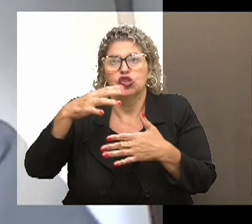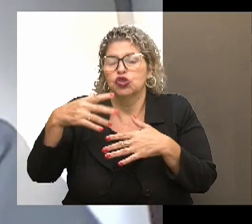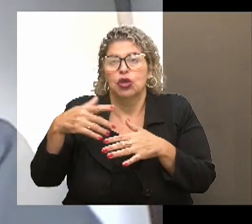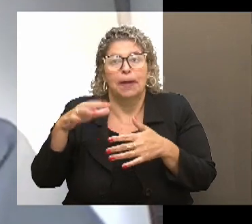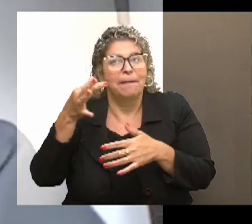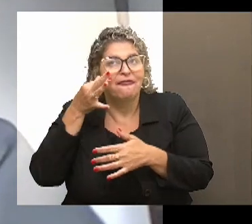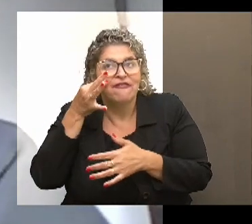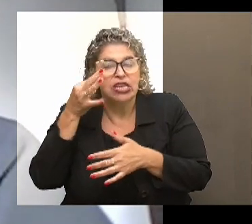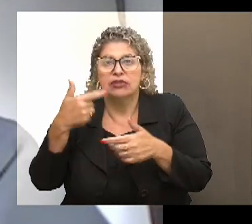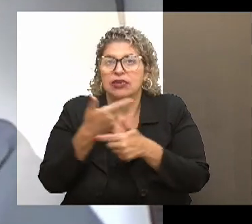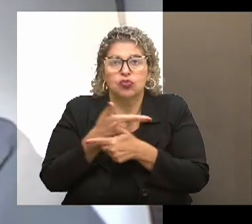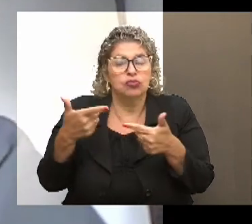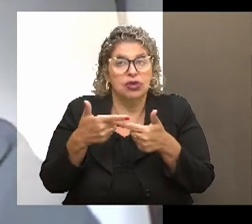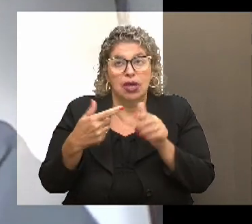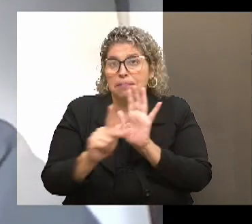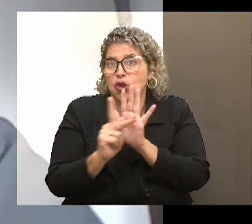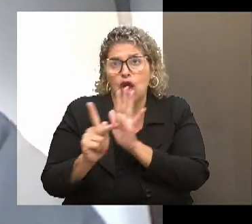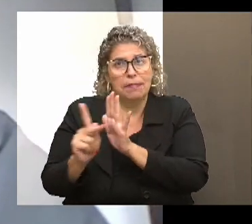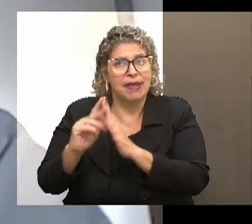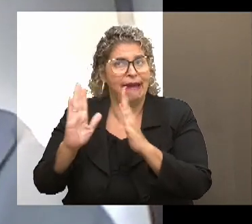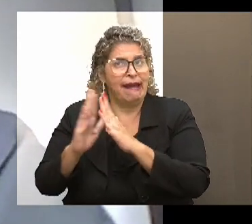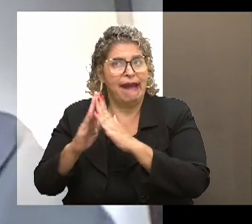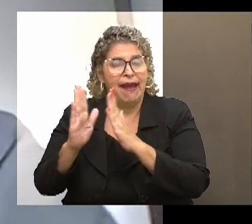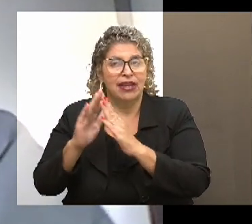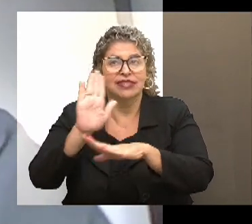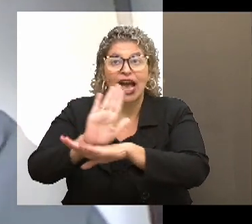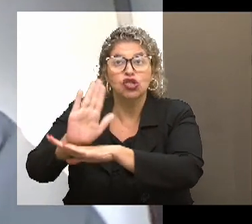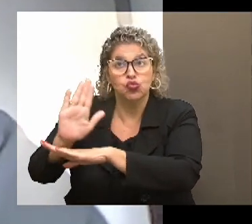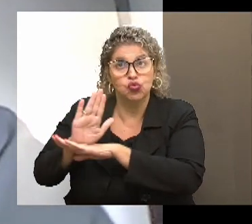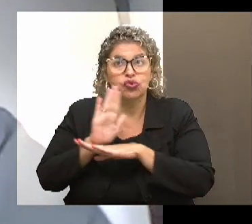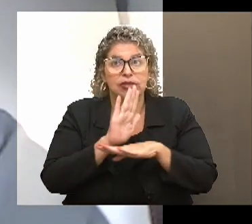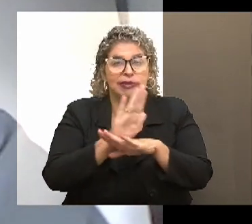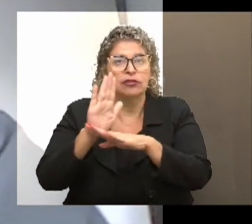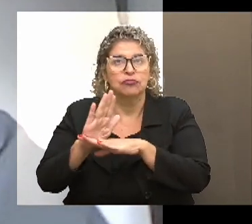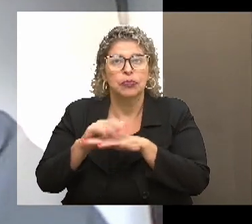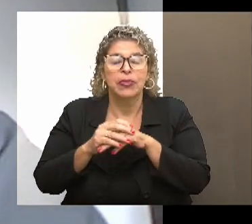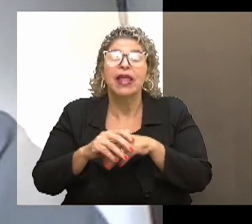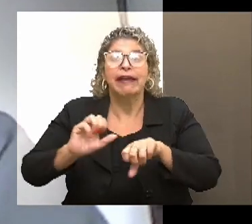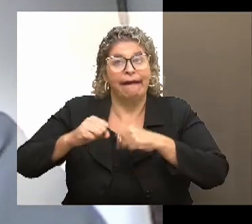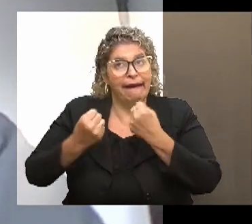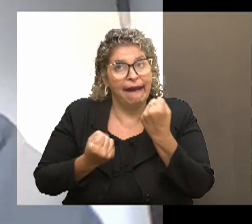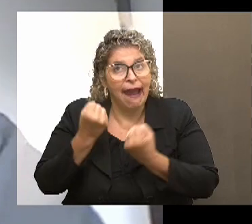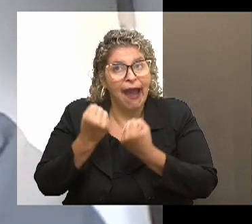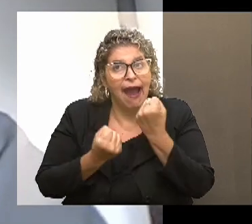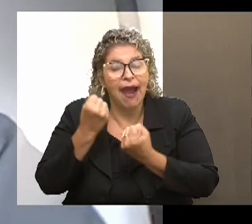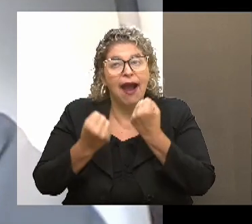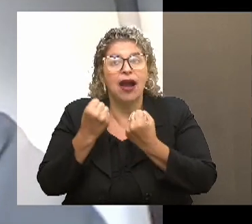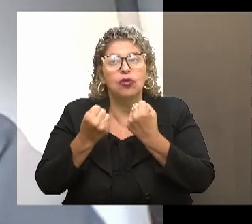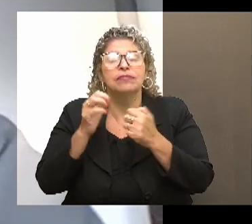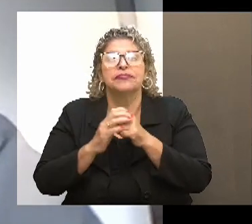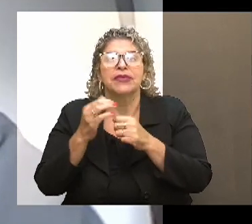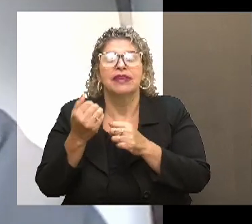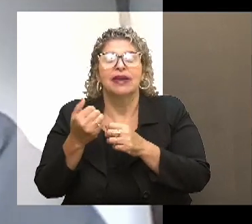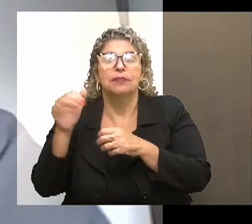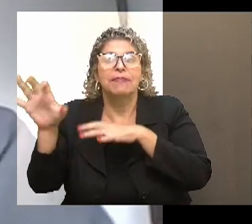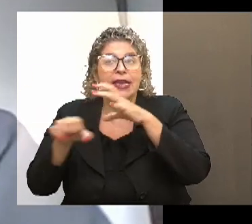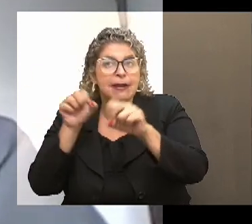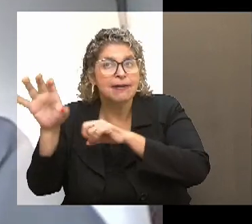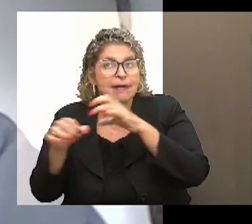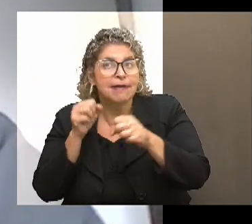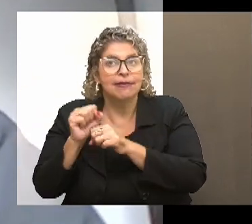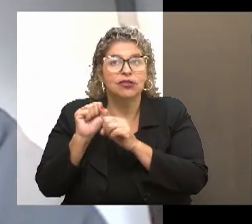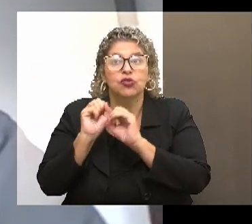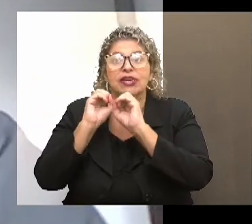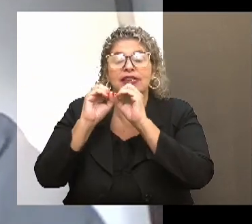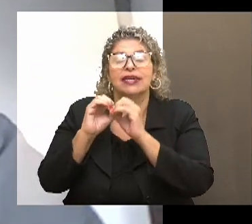descentralizado, digamos assim, cada um cozinha da sua própria casa. Ou também, quem tem carro e disponibilidade, poder passar de carro, em casa em casa, de quem está cozinhando, e